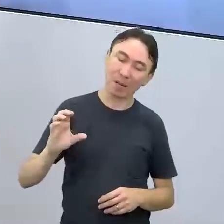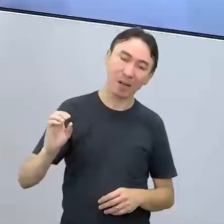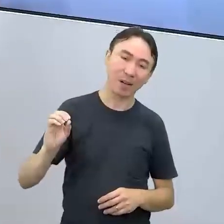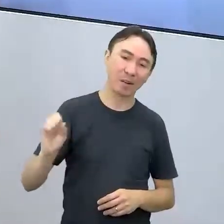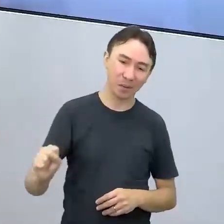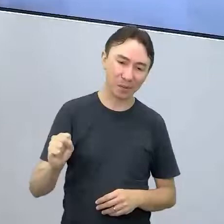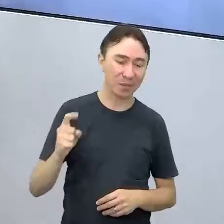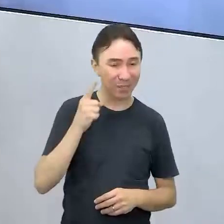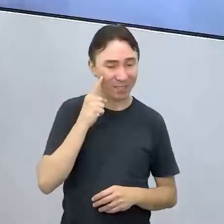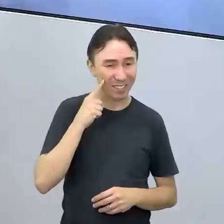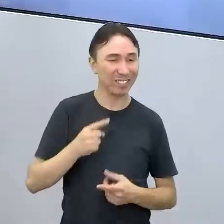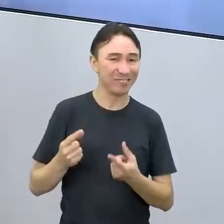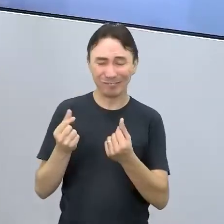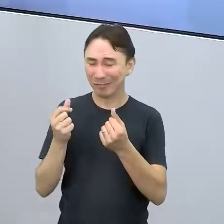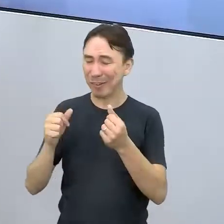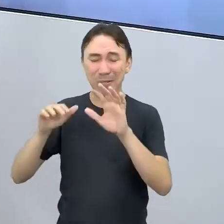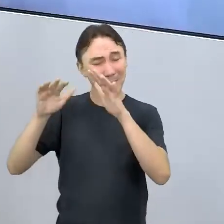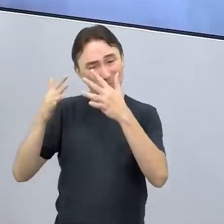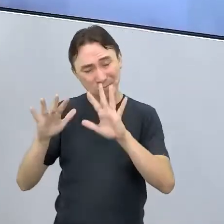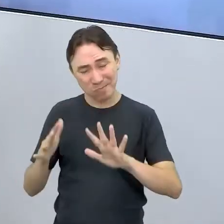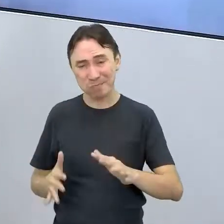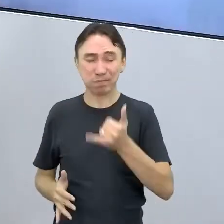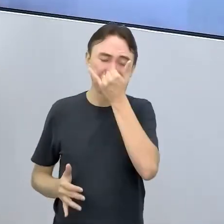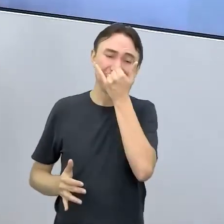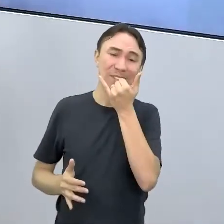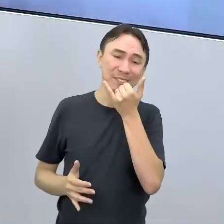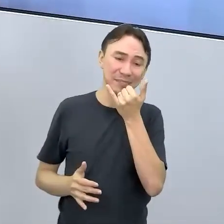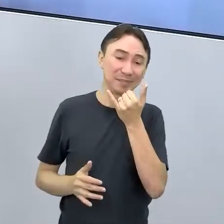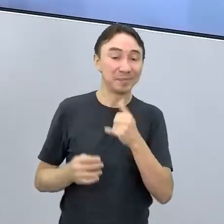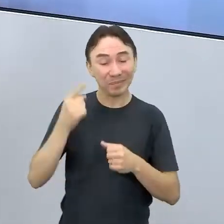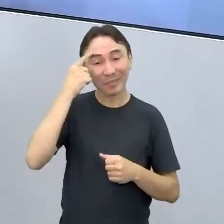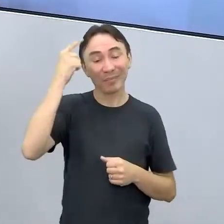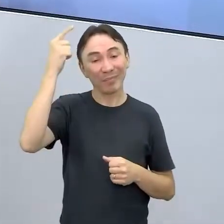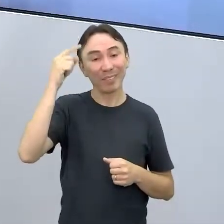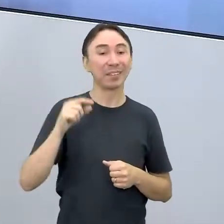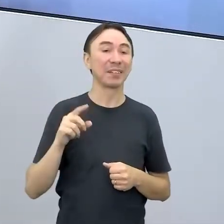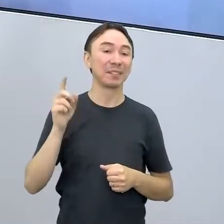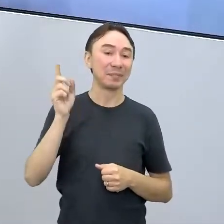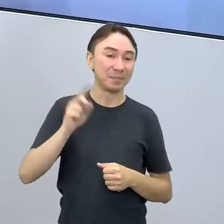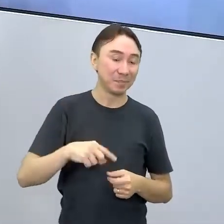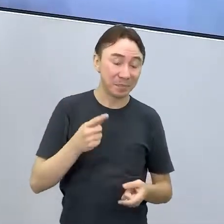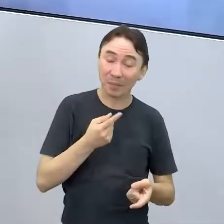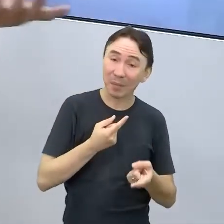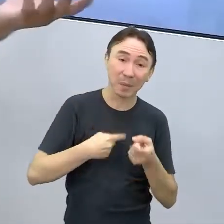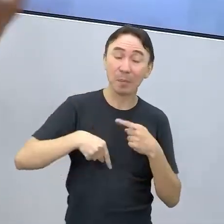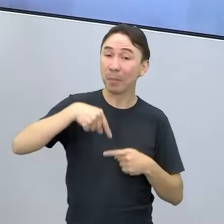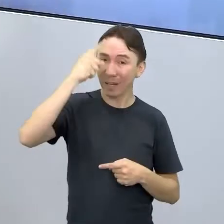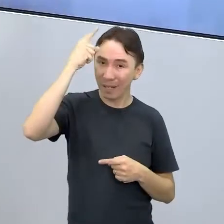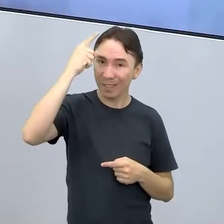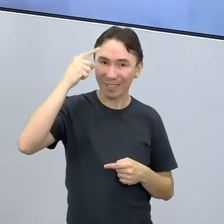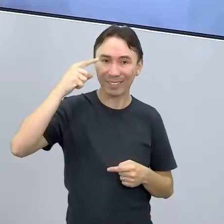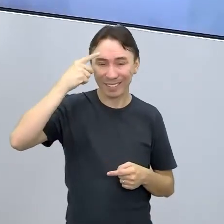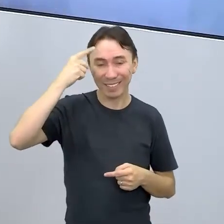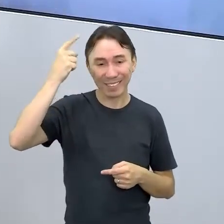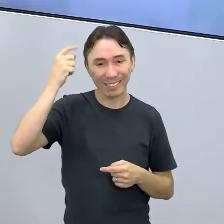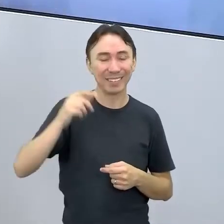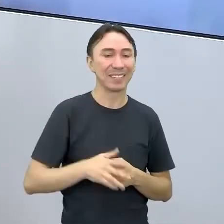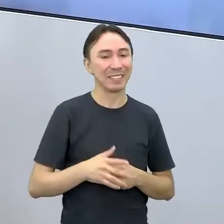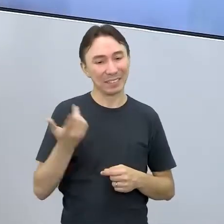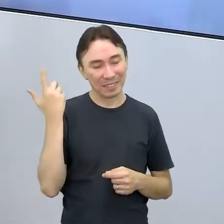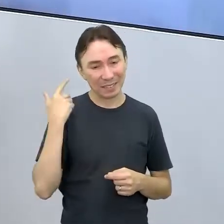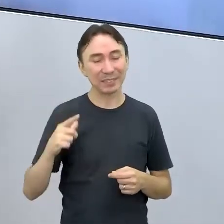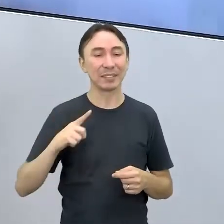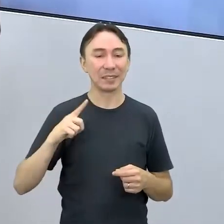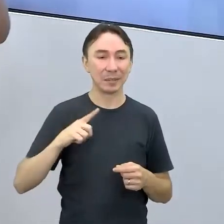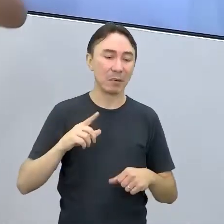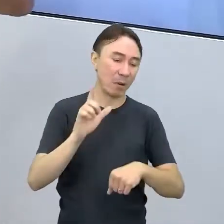empreendimento, porque foi o nosso estudo de caso, né? Sucesso é aqui era o nome do empreendimento, você lembra disso, né? Ele abriu uma loja